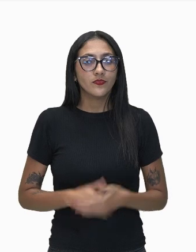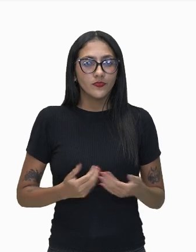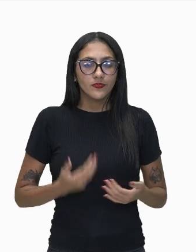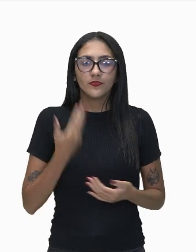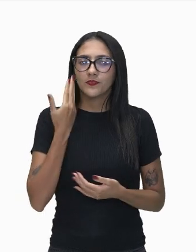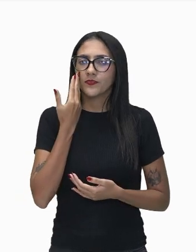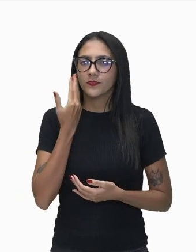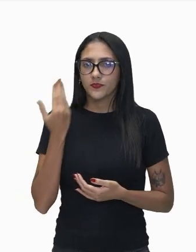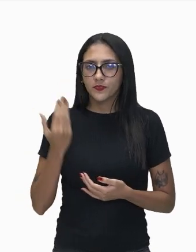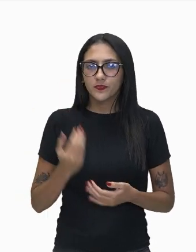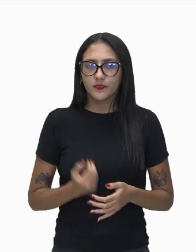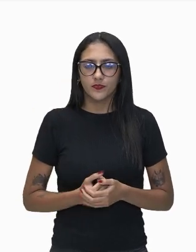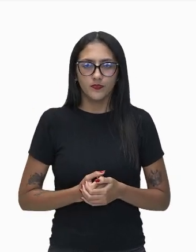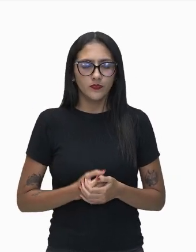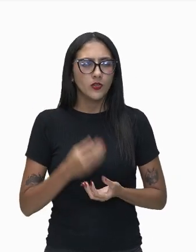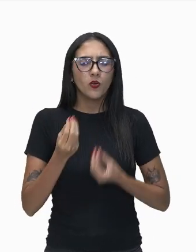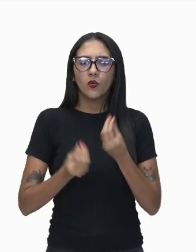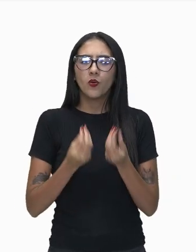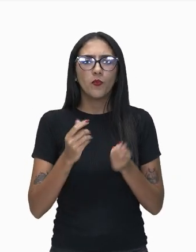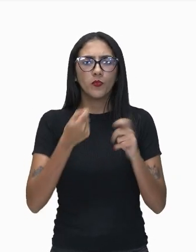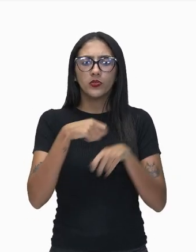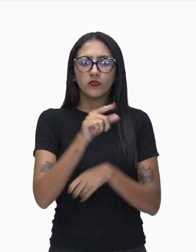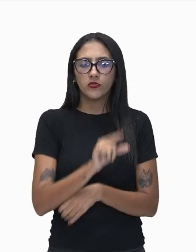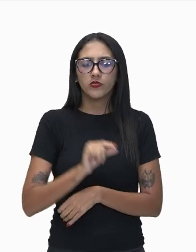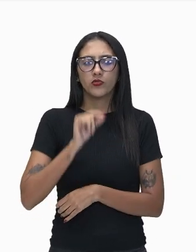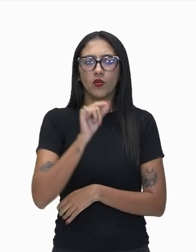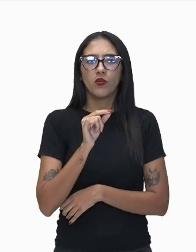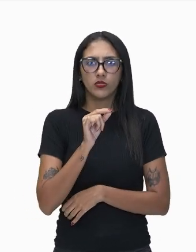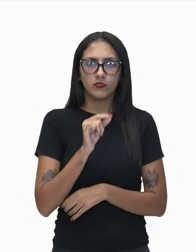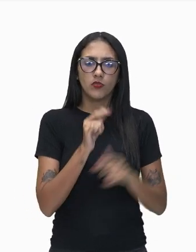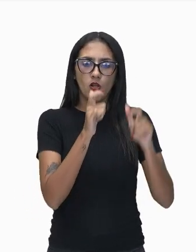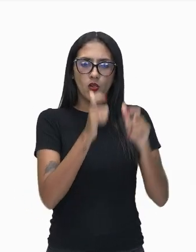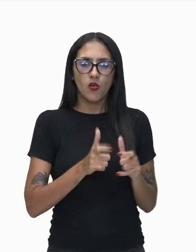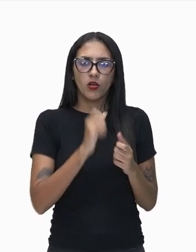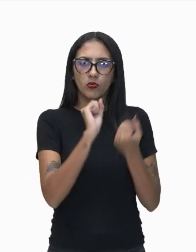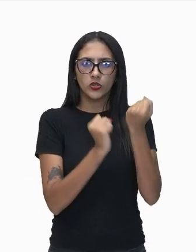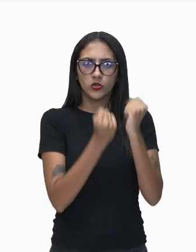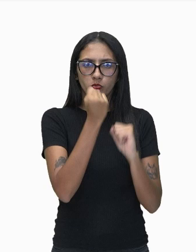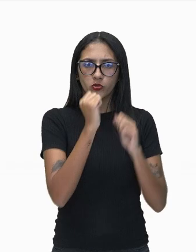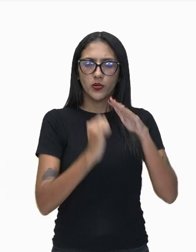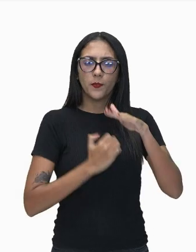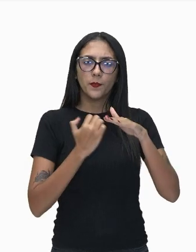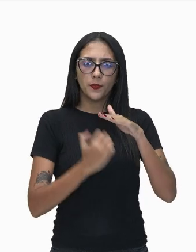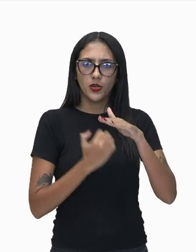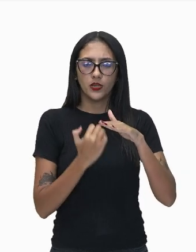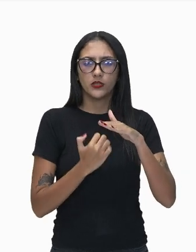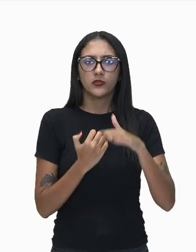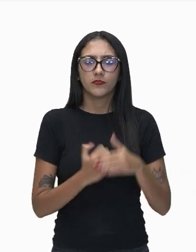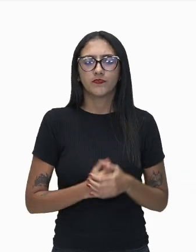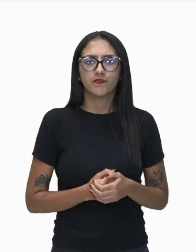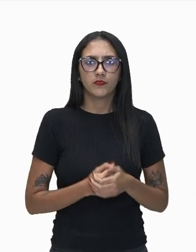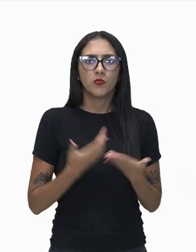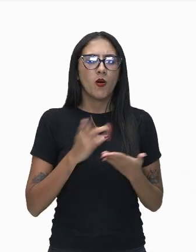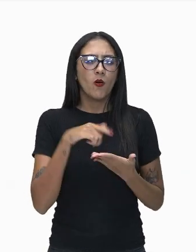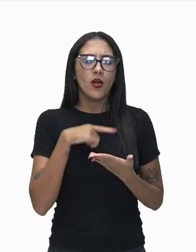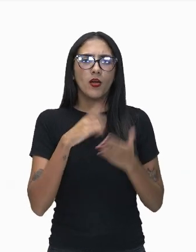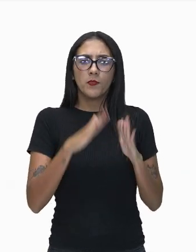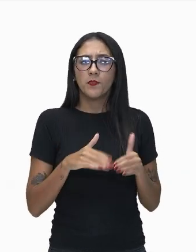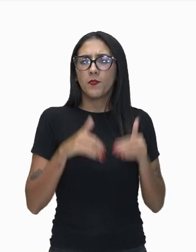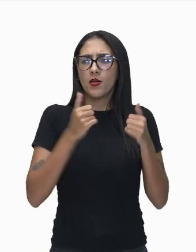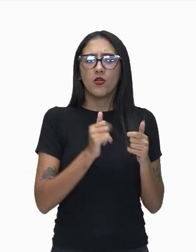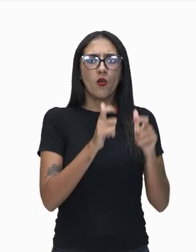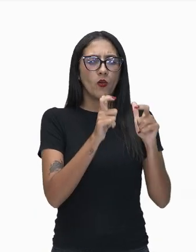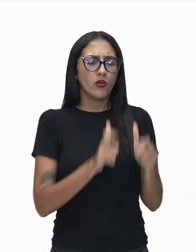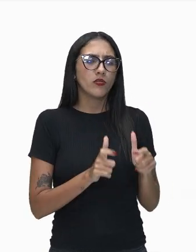nos referindo às preferências locacionais para a instalação das indústrias, ou seja, onde que essas indústrias preferem se